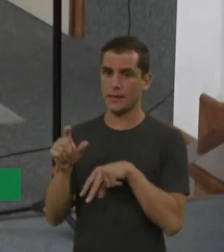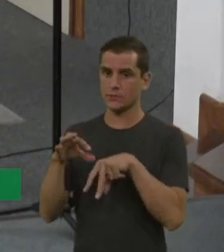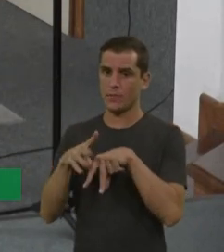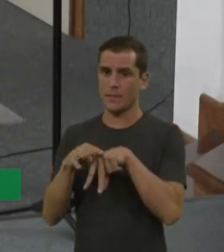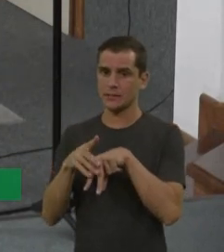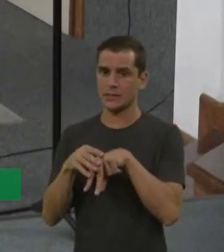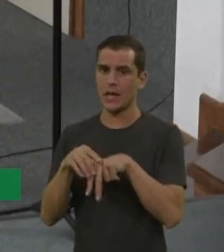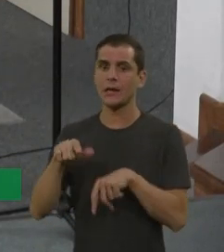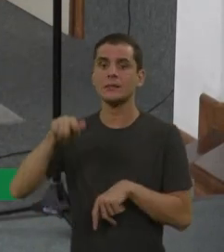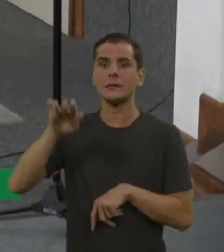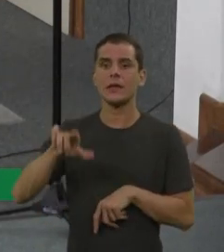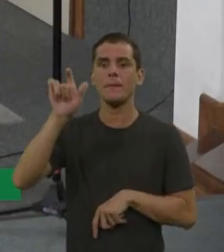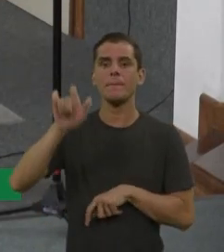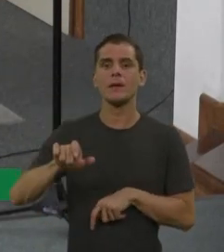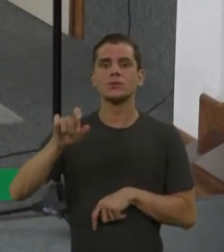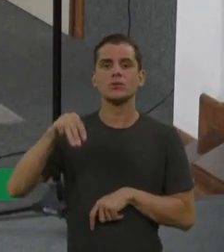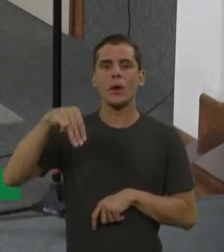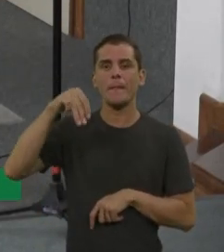de medula?